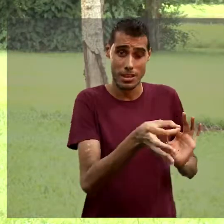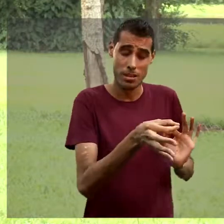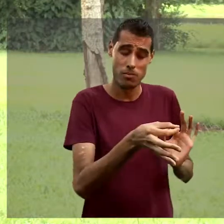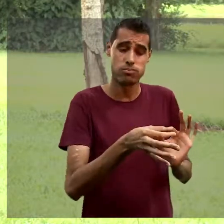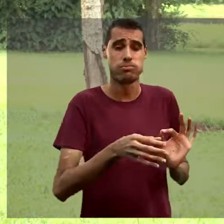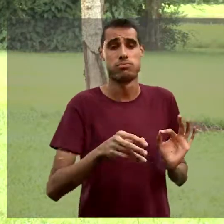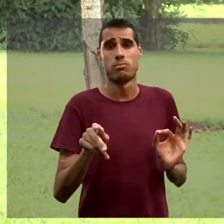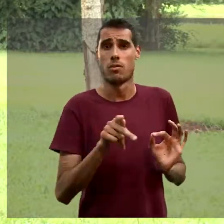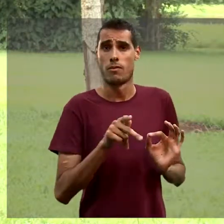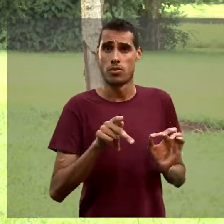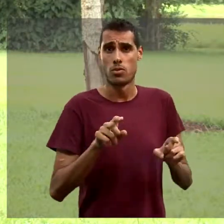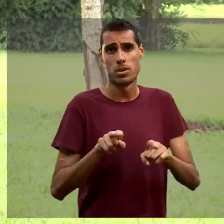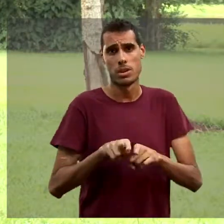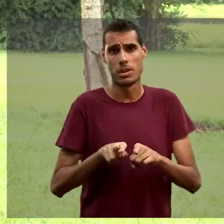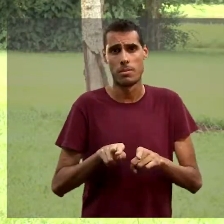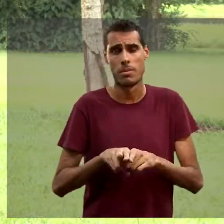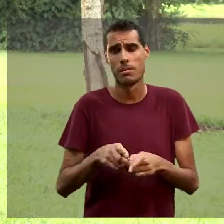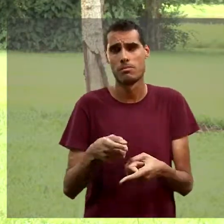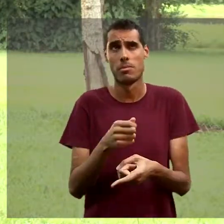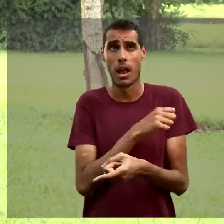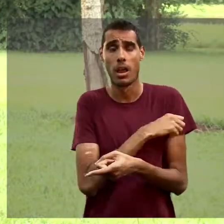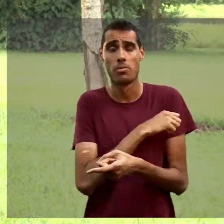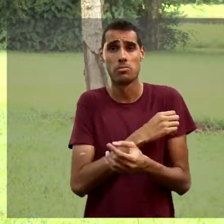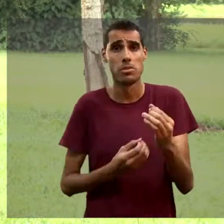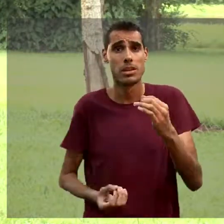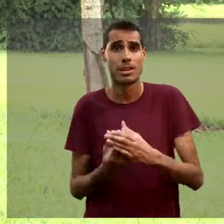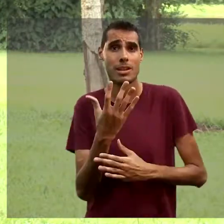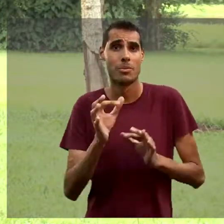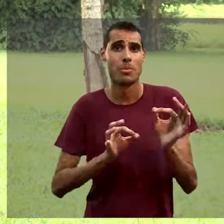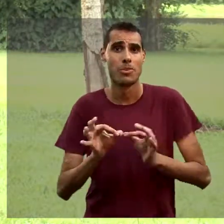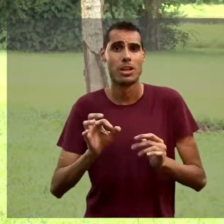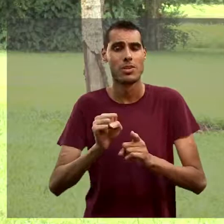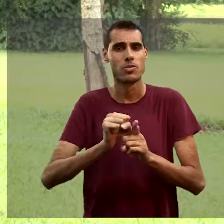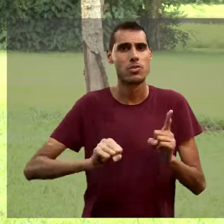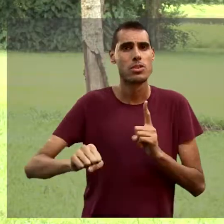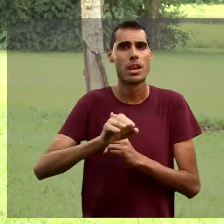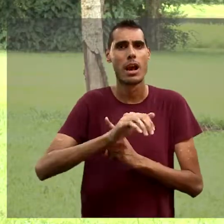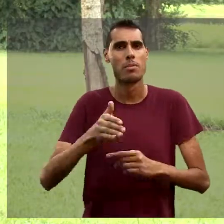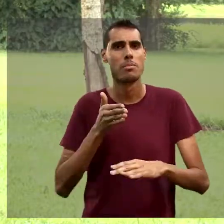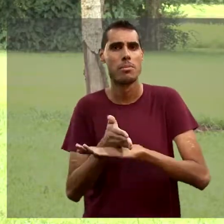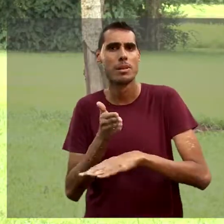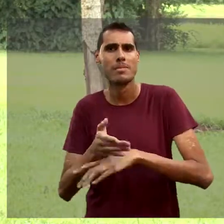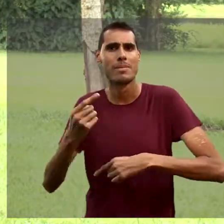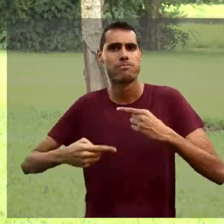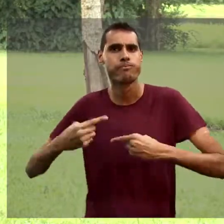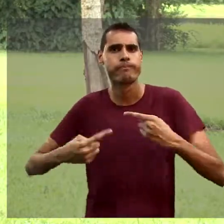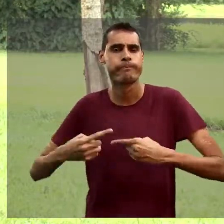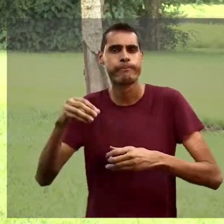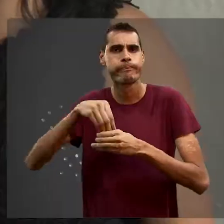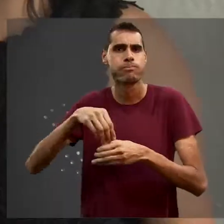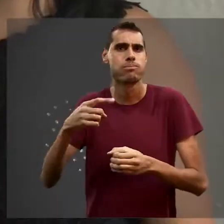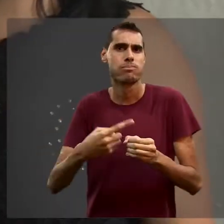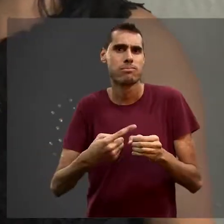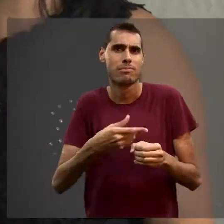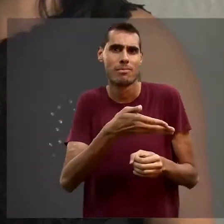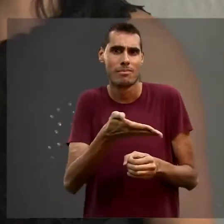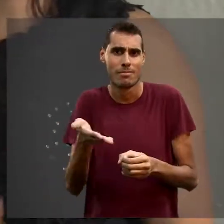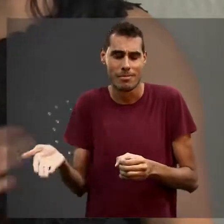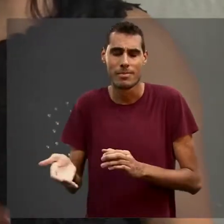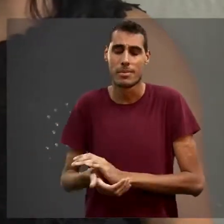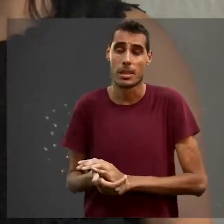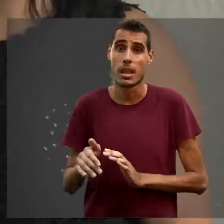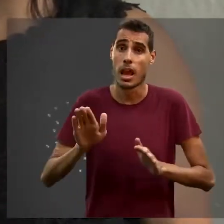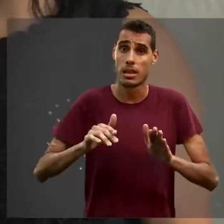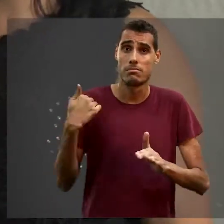assim como os alunos, porque muitos alunos criaram projetos sociais e participam da questão política já da cidade. A gente geralmente